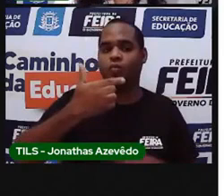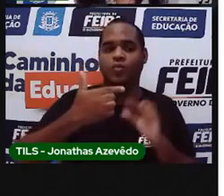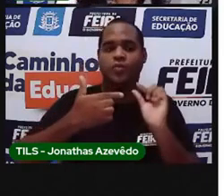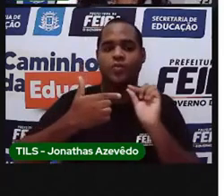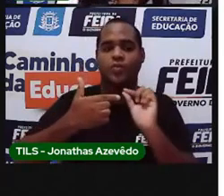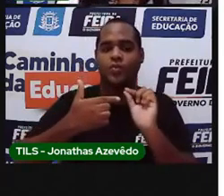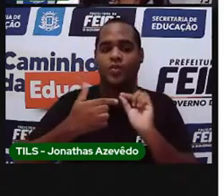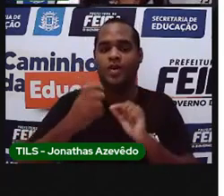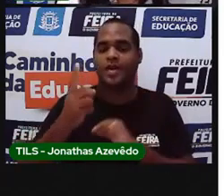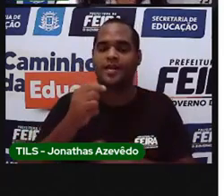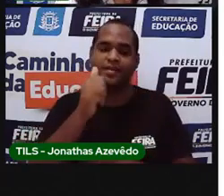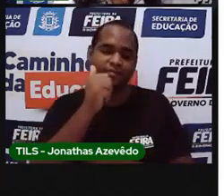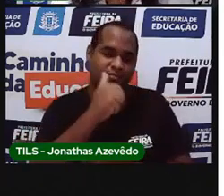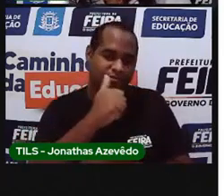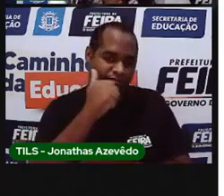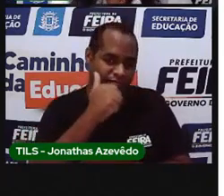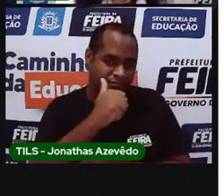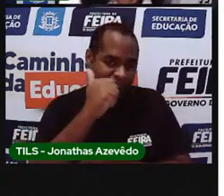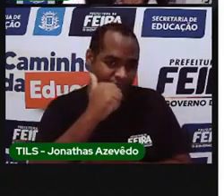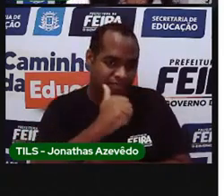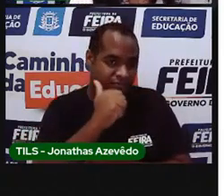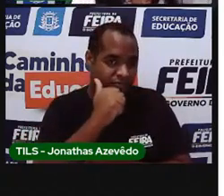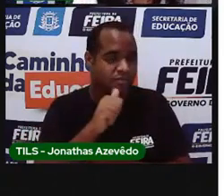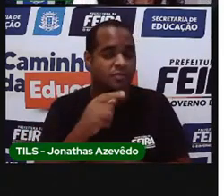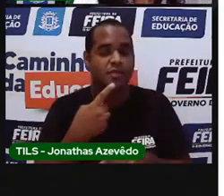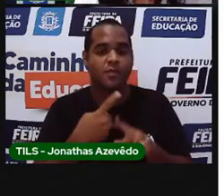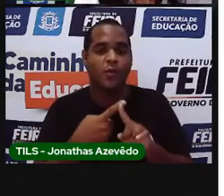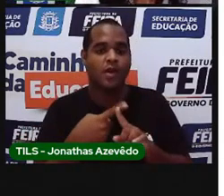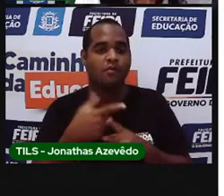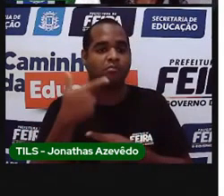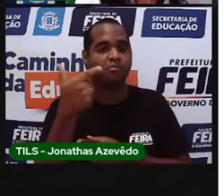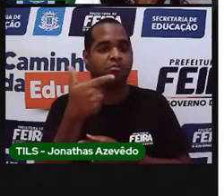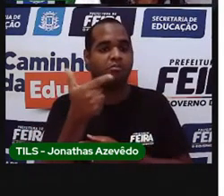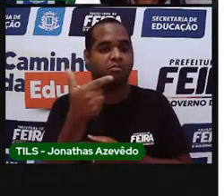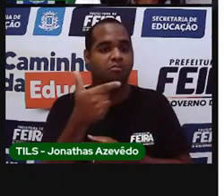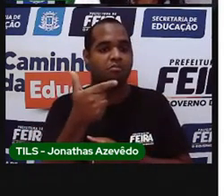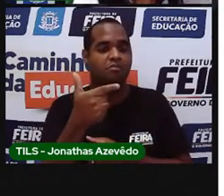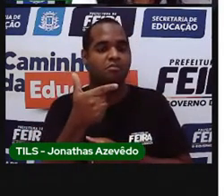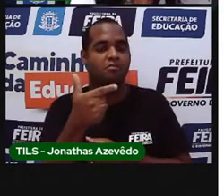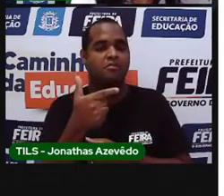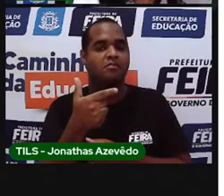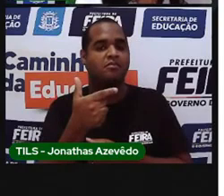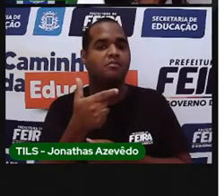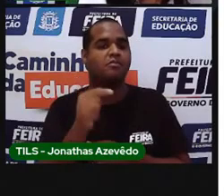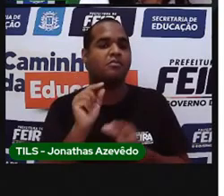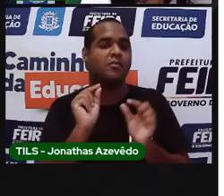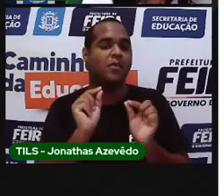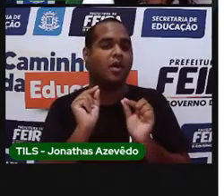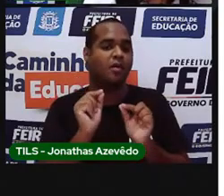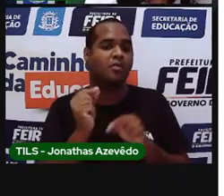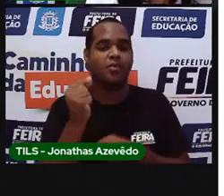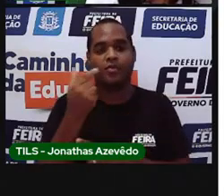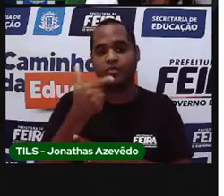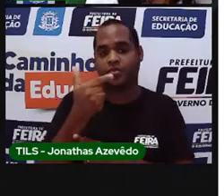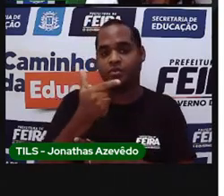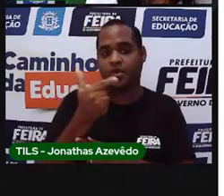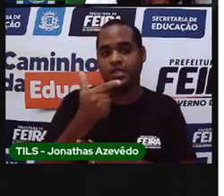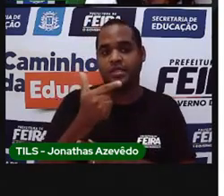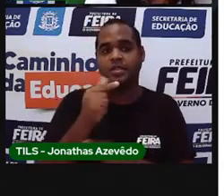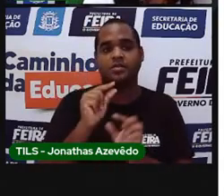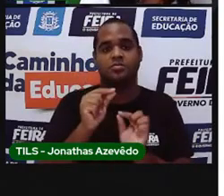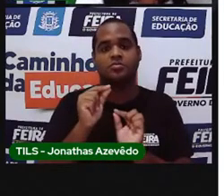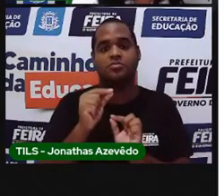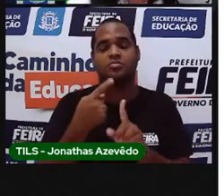foi a menina. Por que que ela está em segundo lugar na fila? Por que que ela chegou em segundo